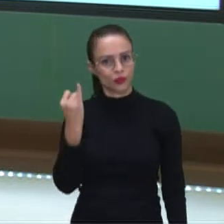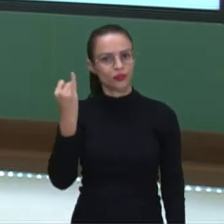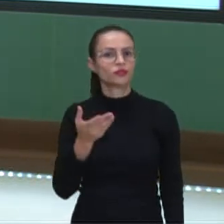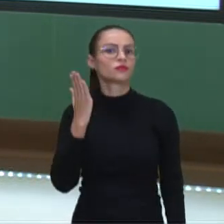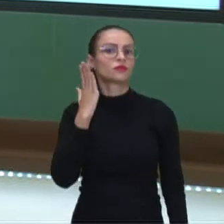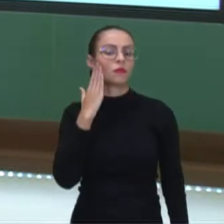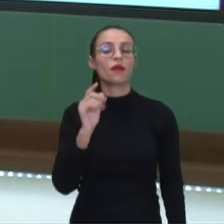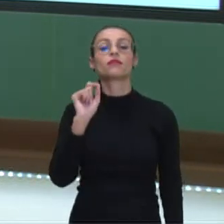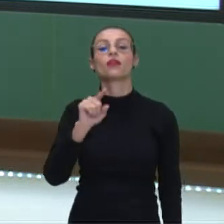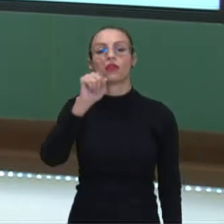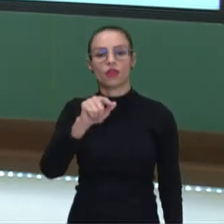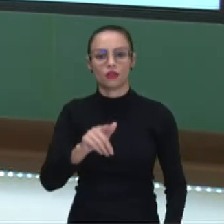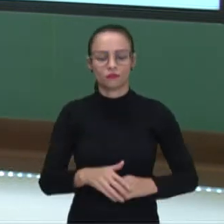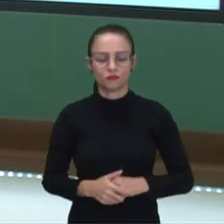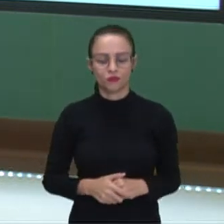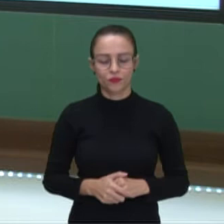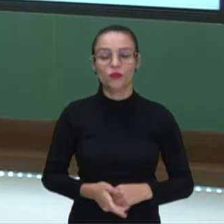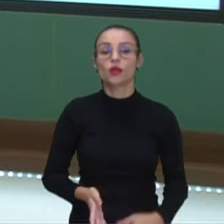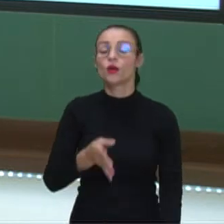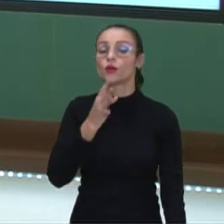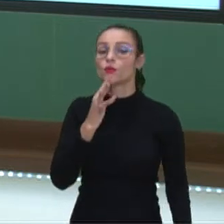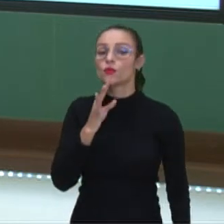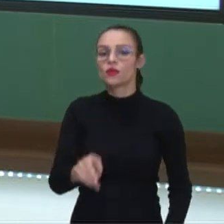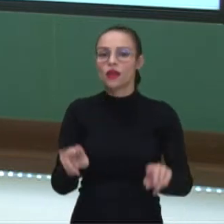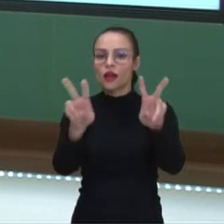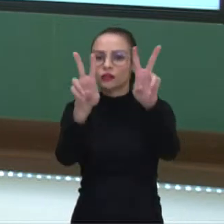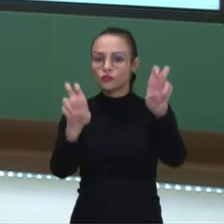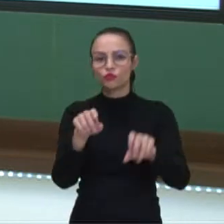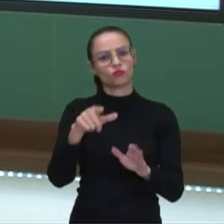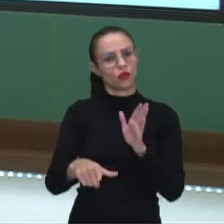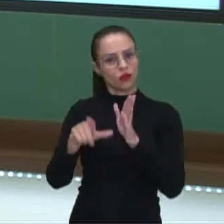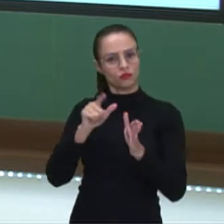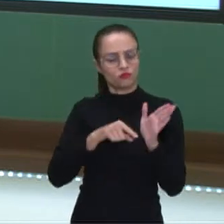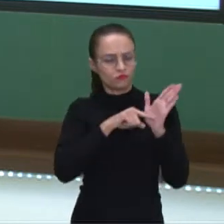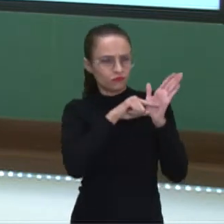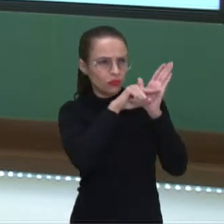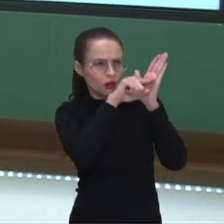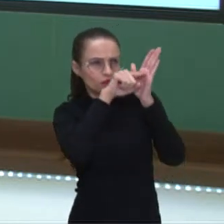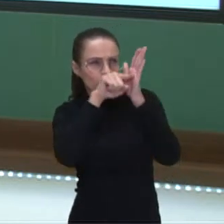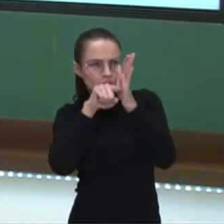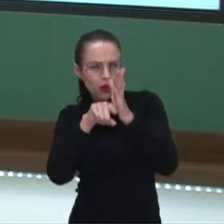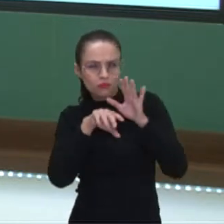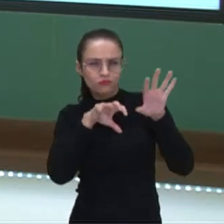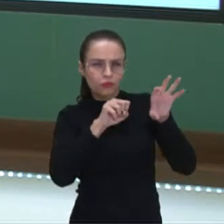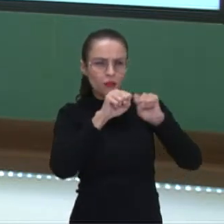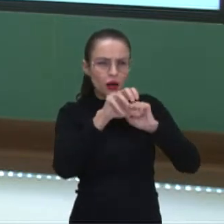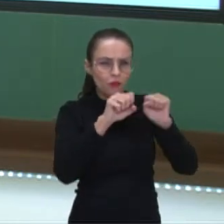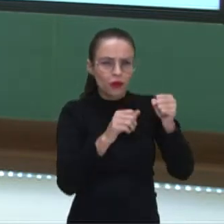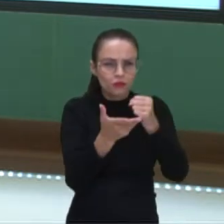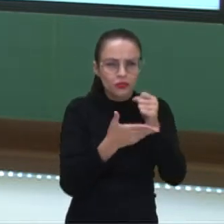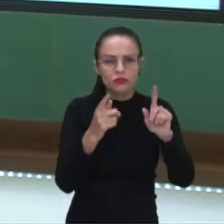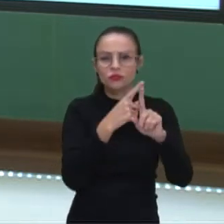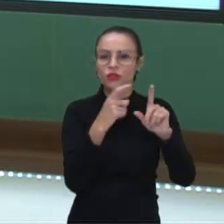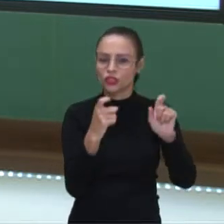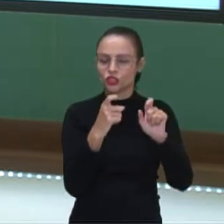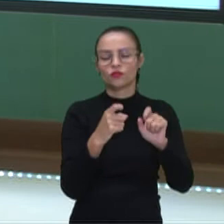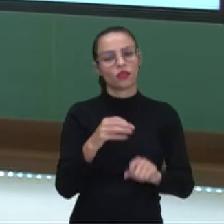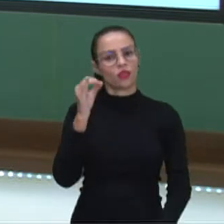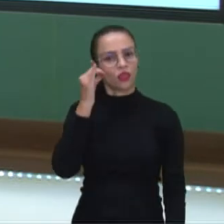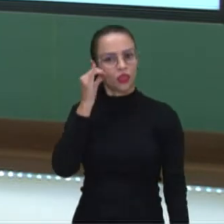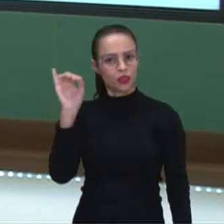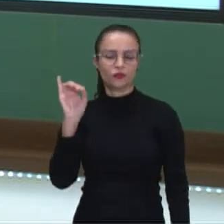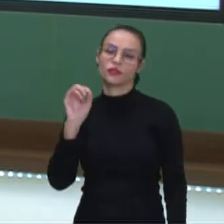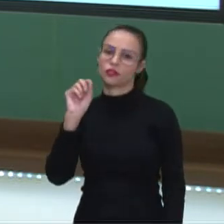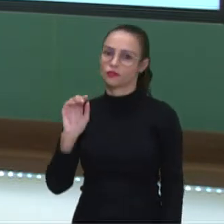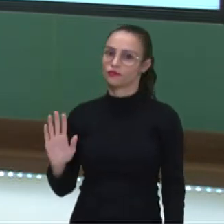conheça o público. Conheça o assunto. Pesquise sobre o assunto, as bases que você vai utilizar e evitar a